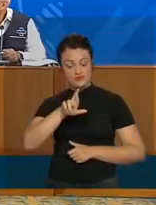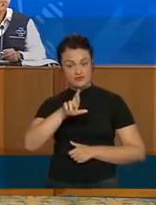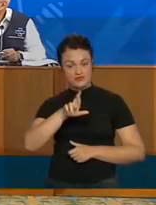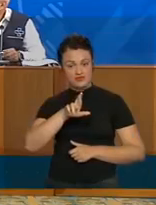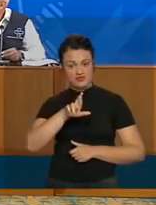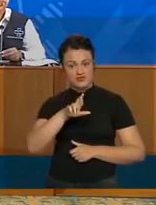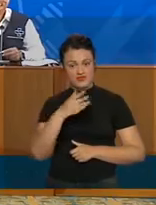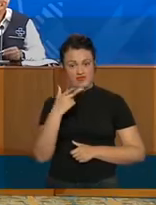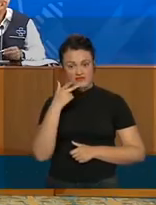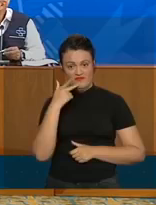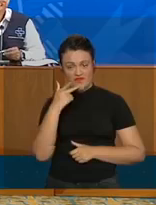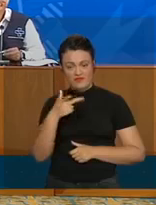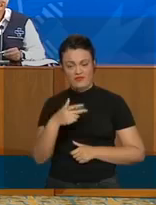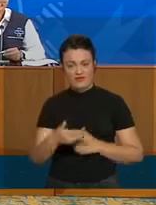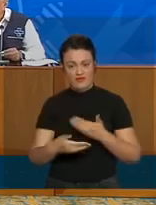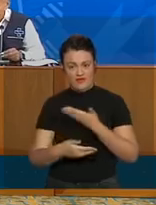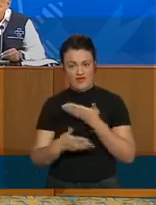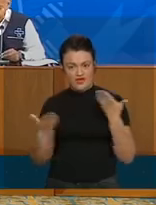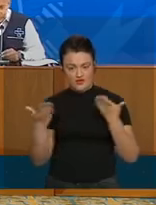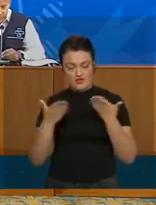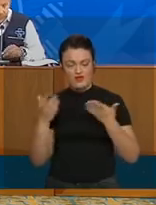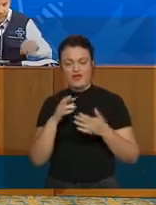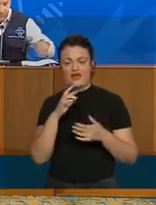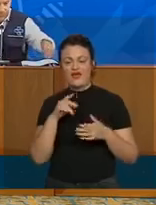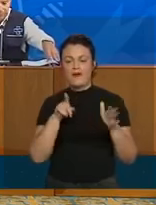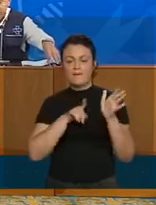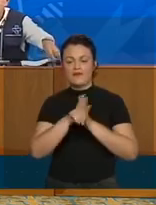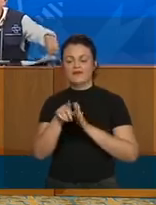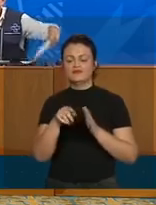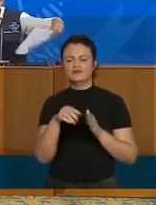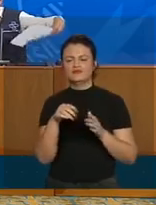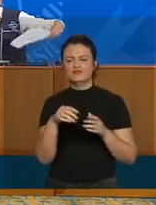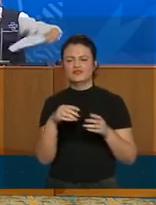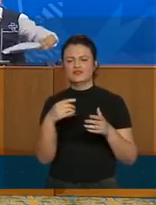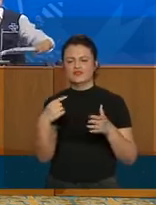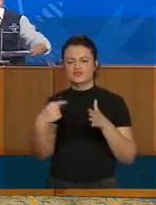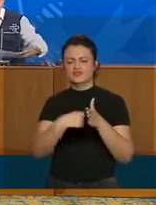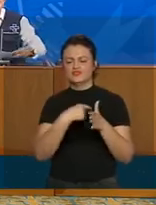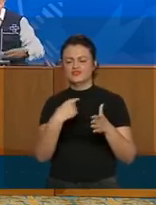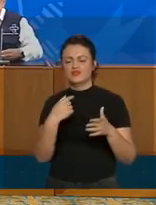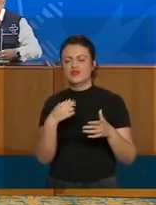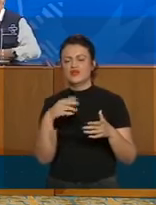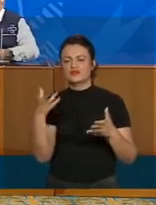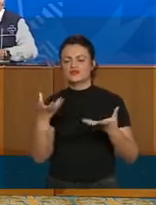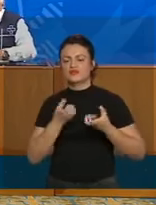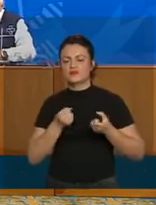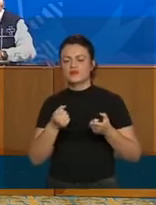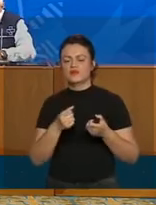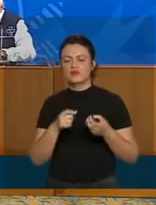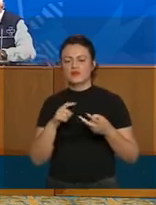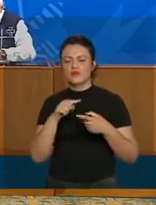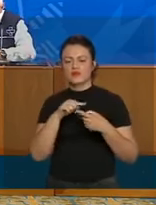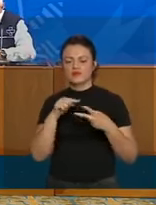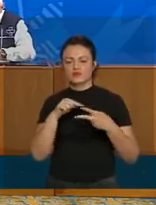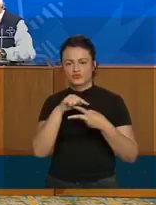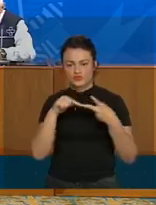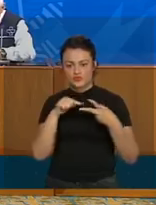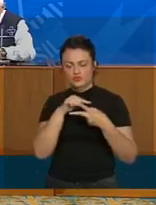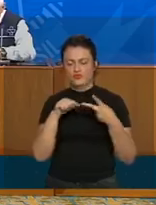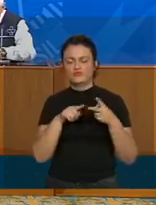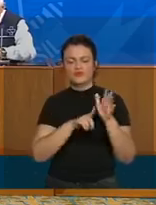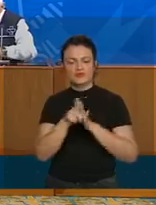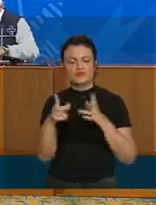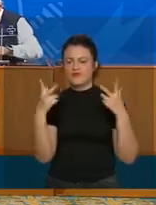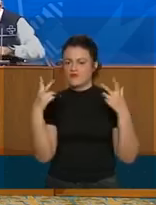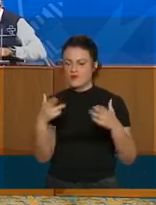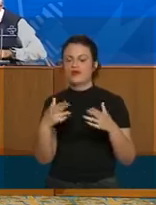fala do Wanderson responde a pergunta da Carolina Morena, da TV Globo, e a do Renan Ramalho, do Antagonista. As duas perguntando